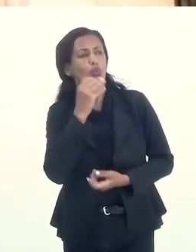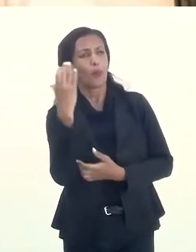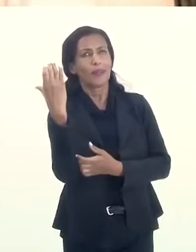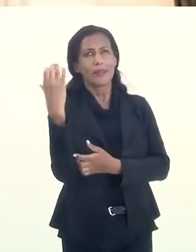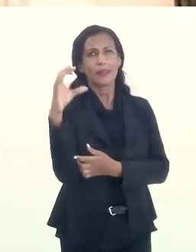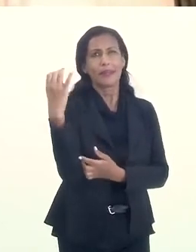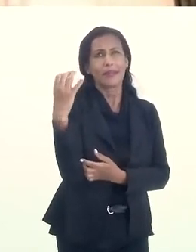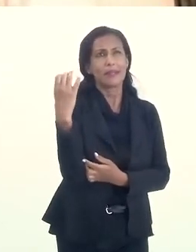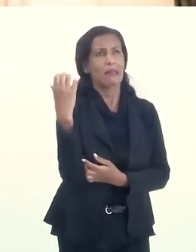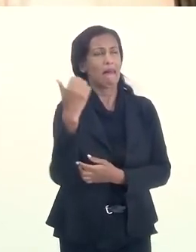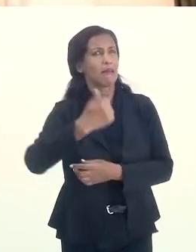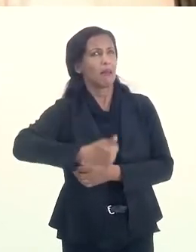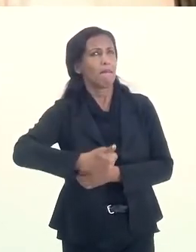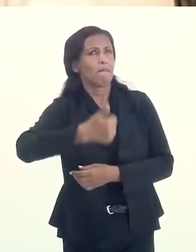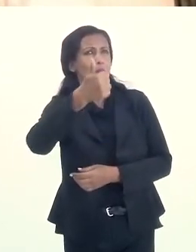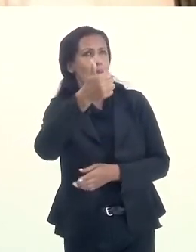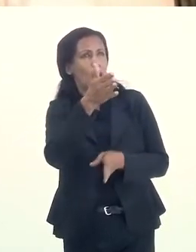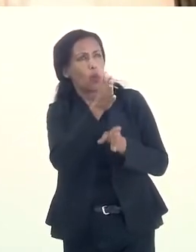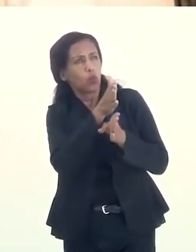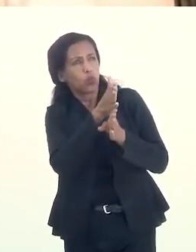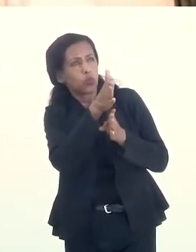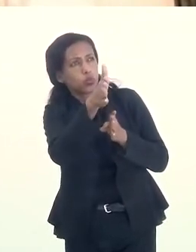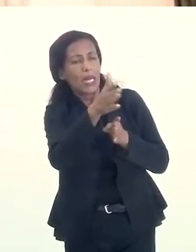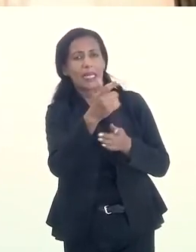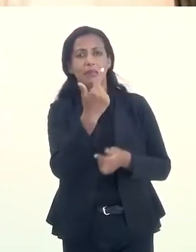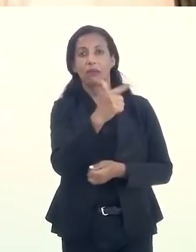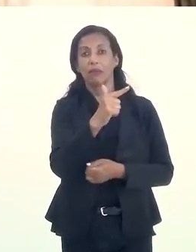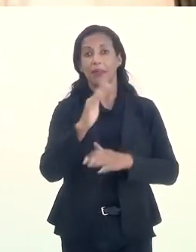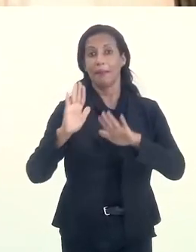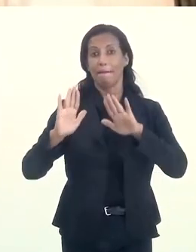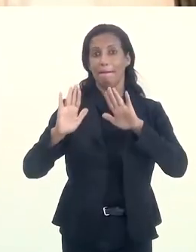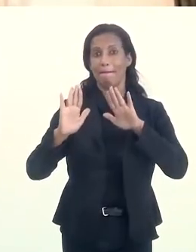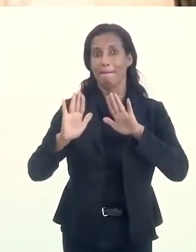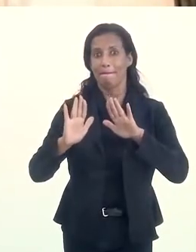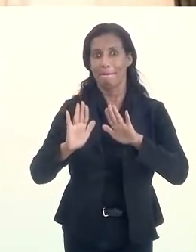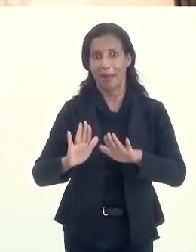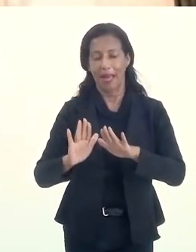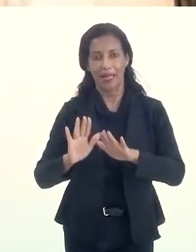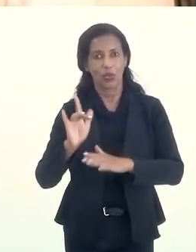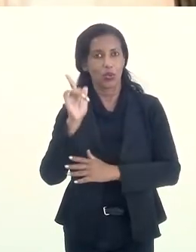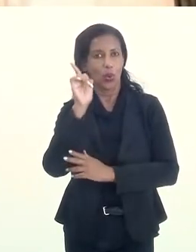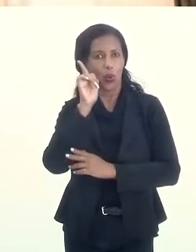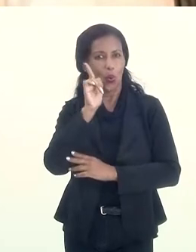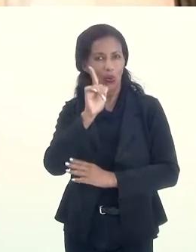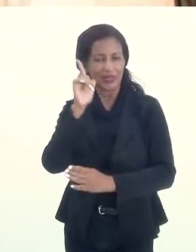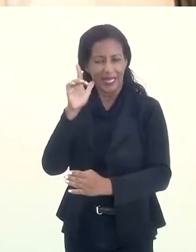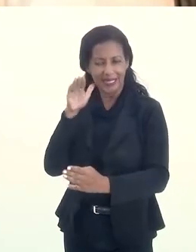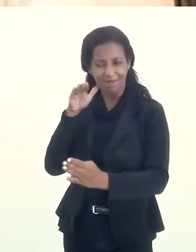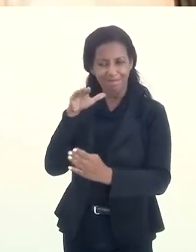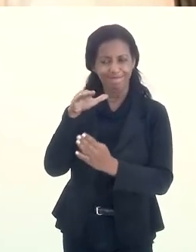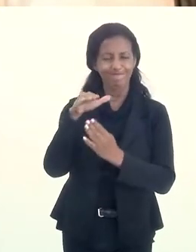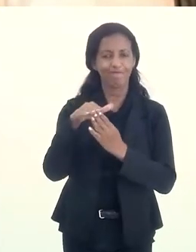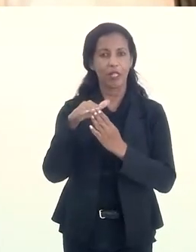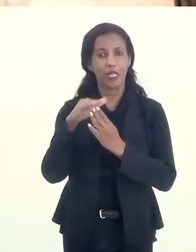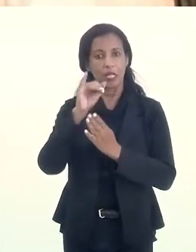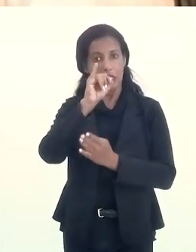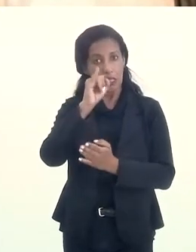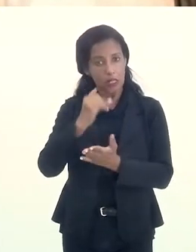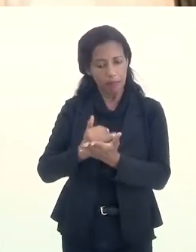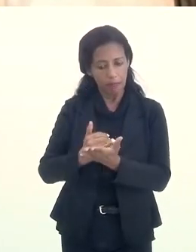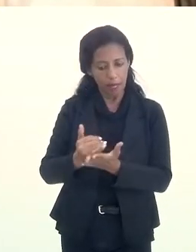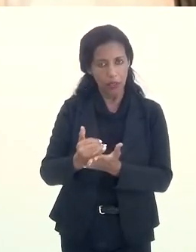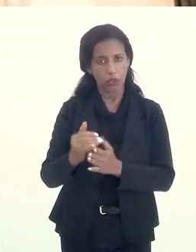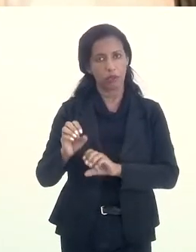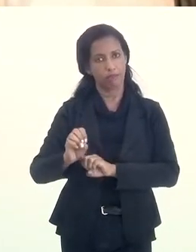ter uma ciência de primeira linha, mas só consegue chegar a esse nível se